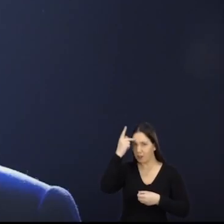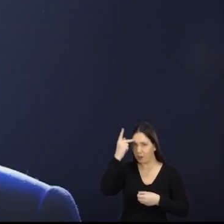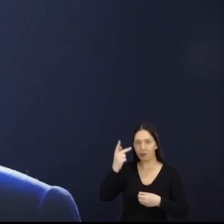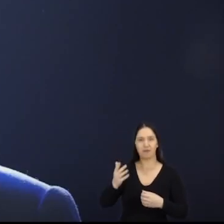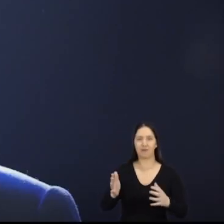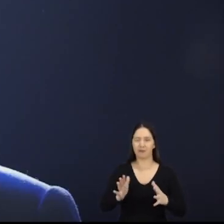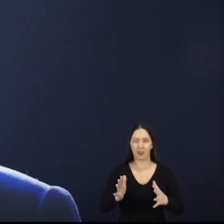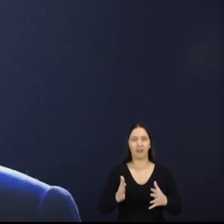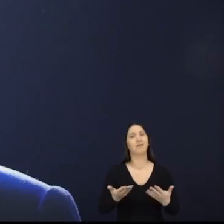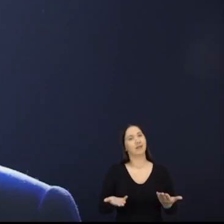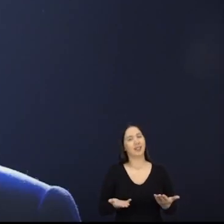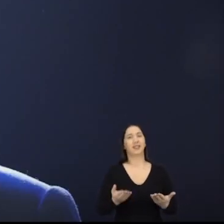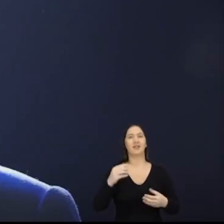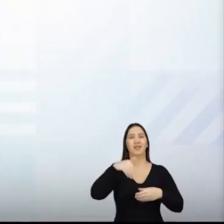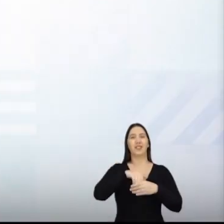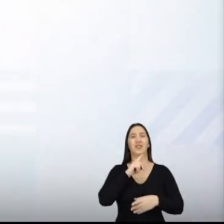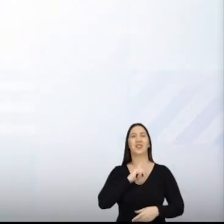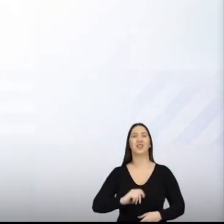Rodrigo.